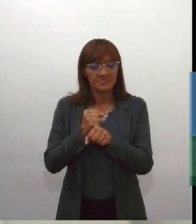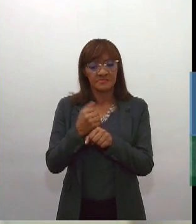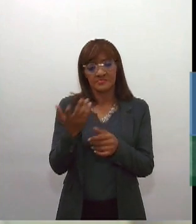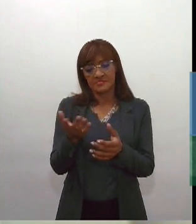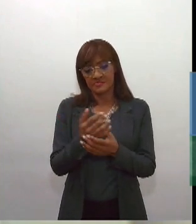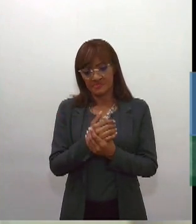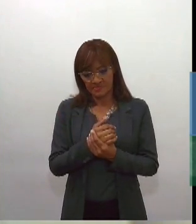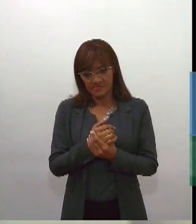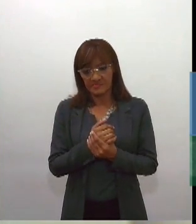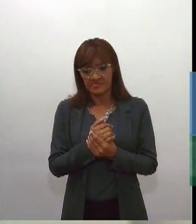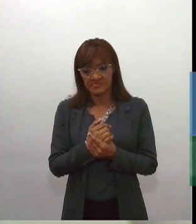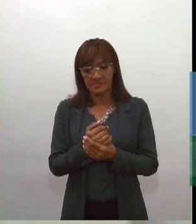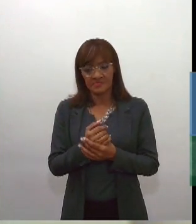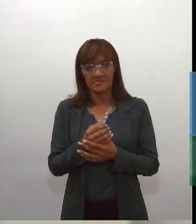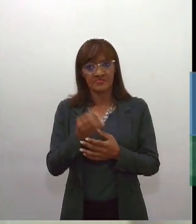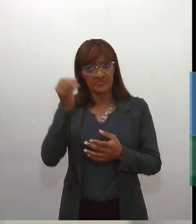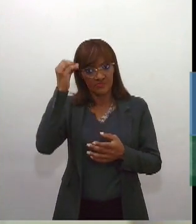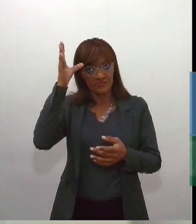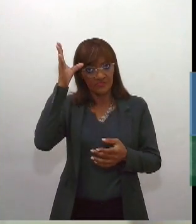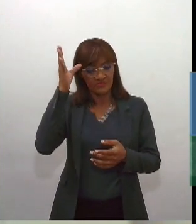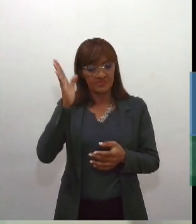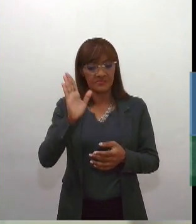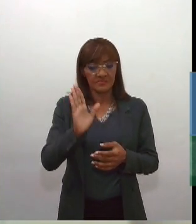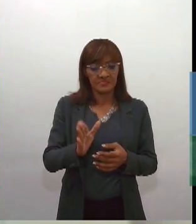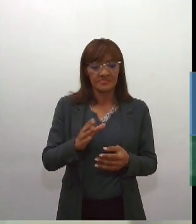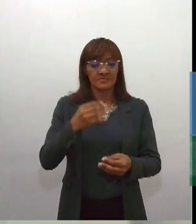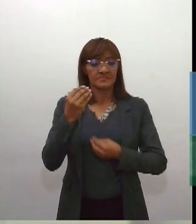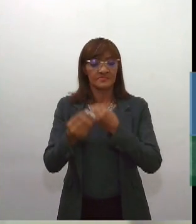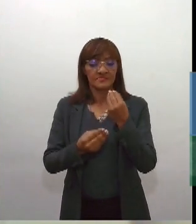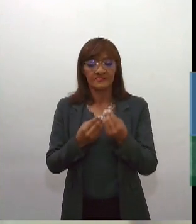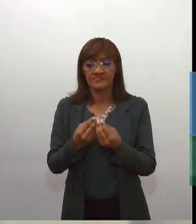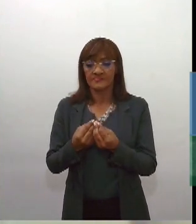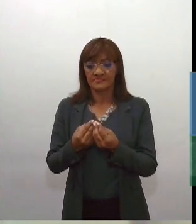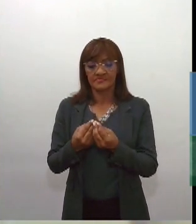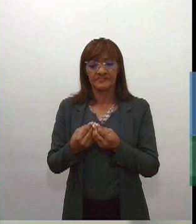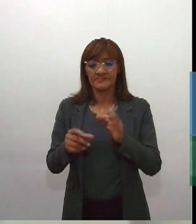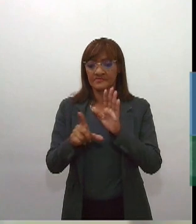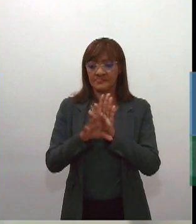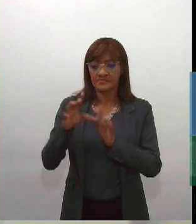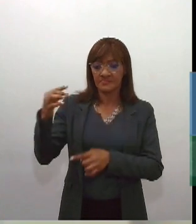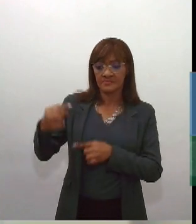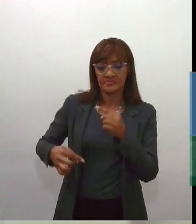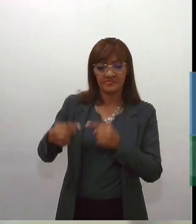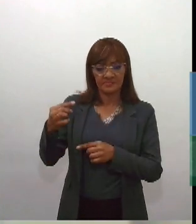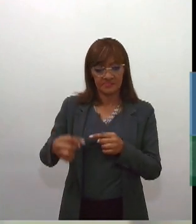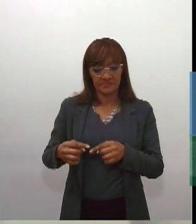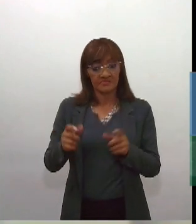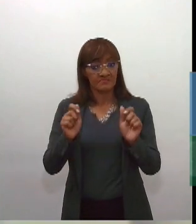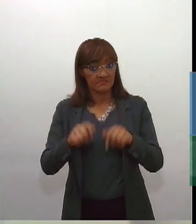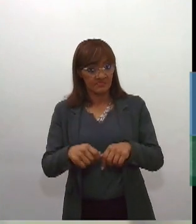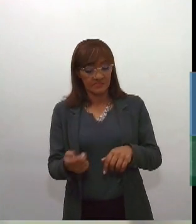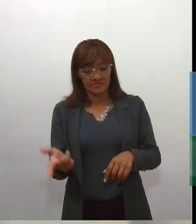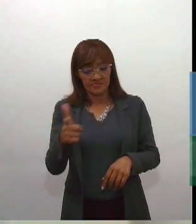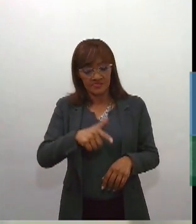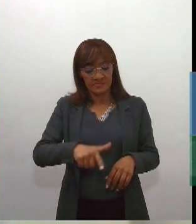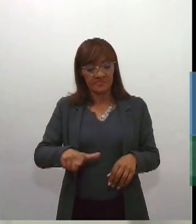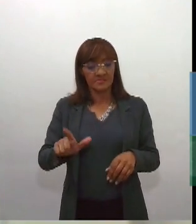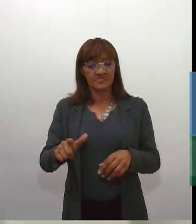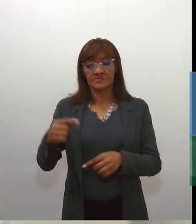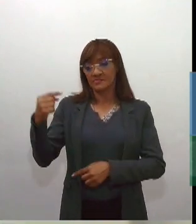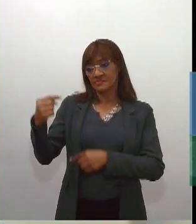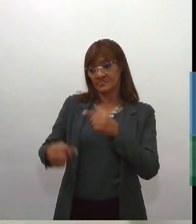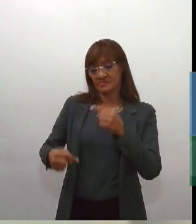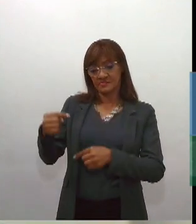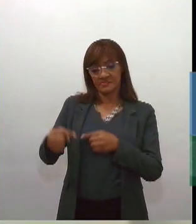em termos de processo legislativo, é muito provável que o projeto volte a ser discutido e seja votado na CCJ da Câmara